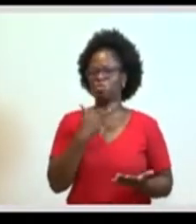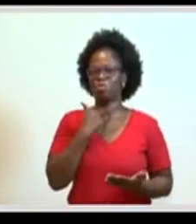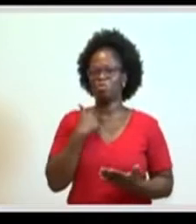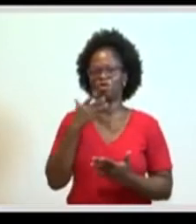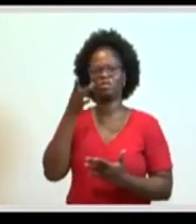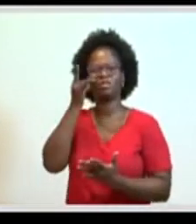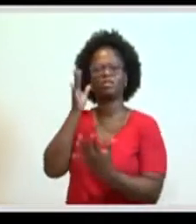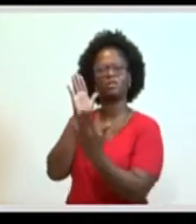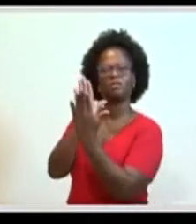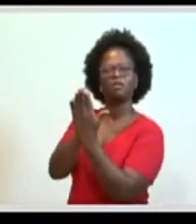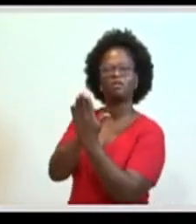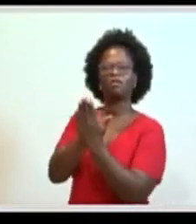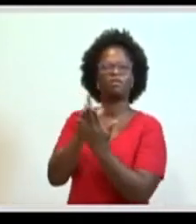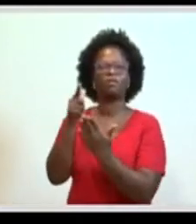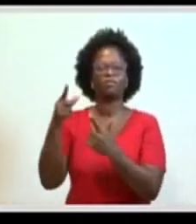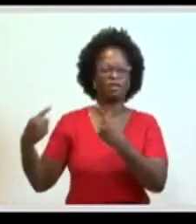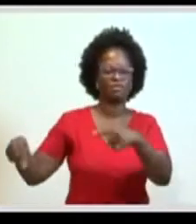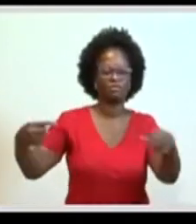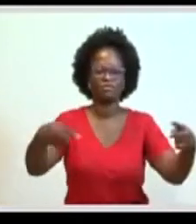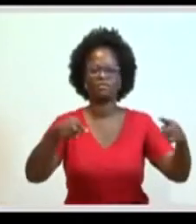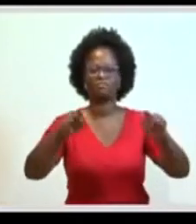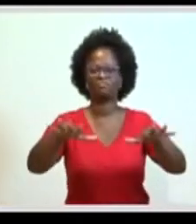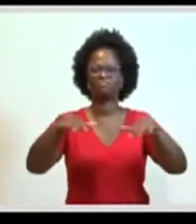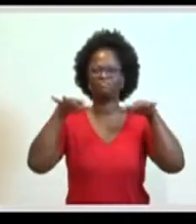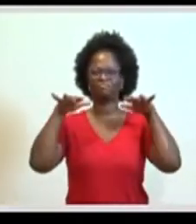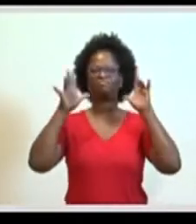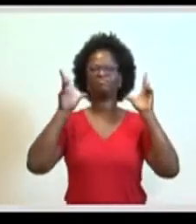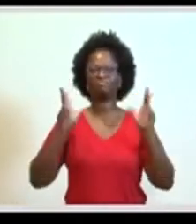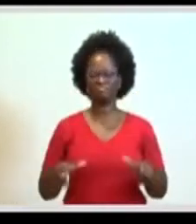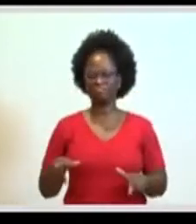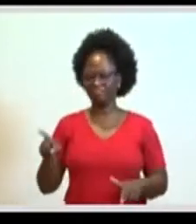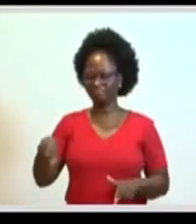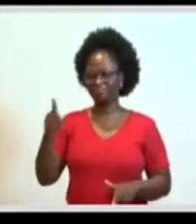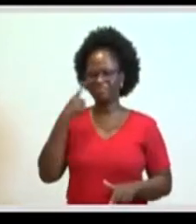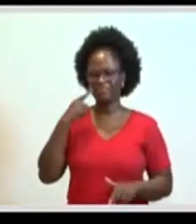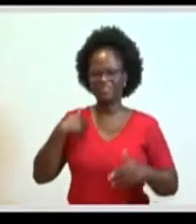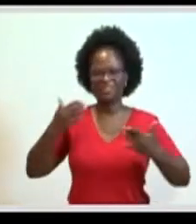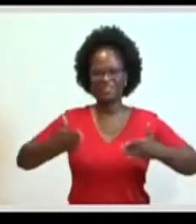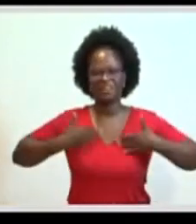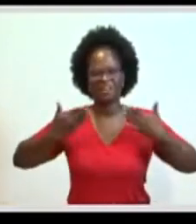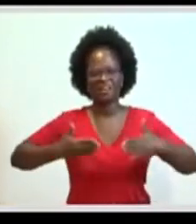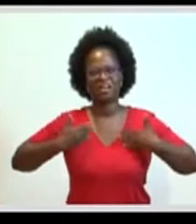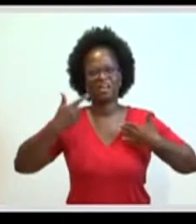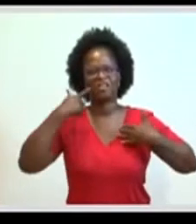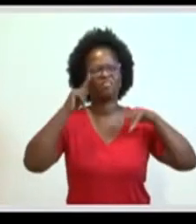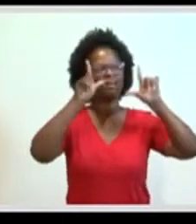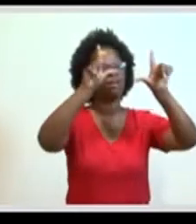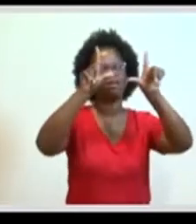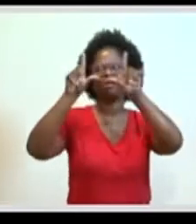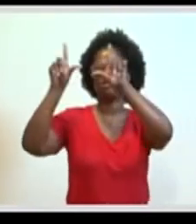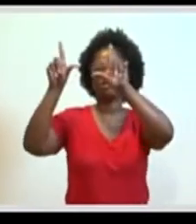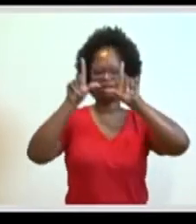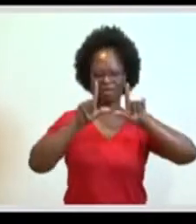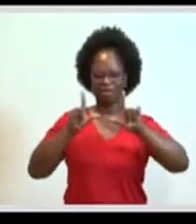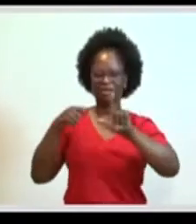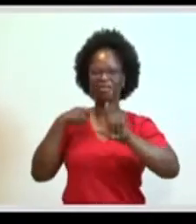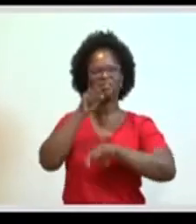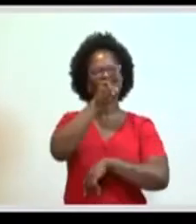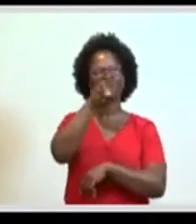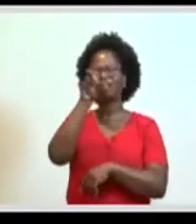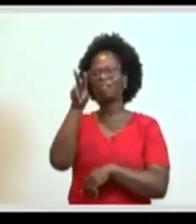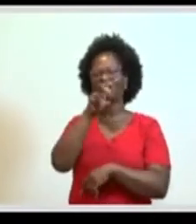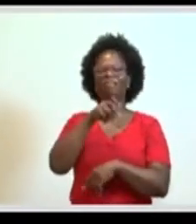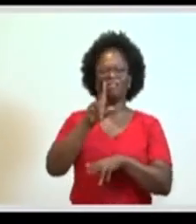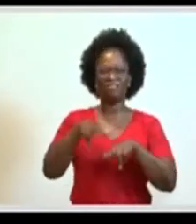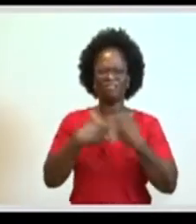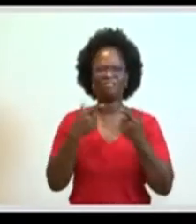ter os debates em auditórios como esse, vocês viram como eu fiquei contente vendo lá as imagens do